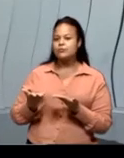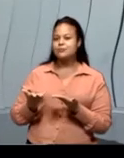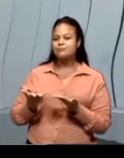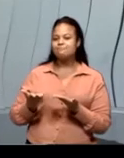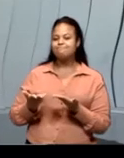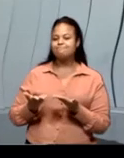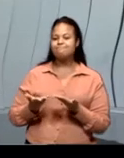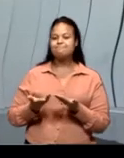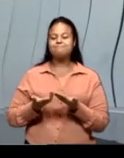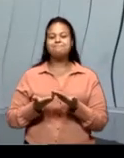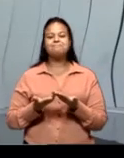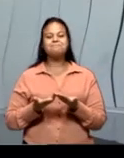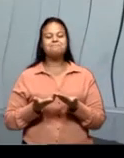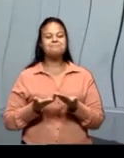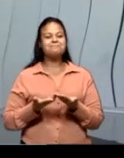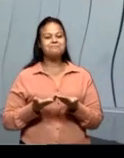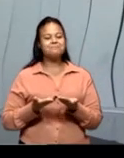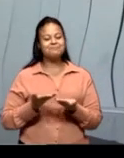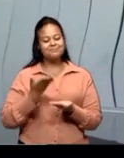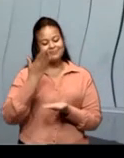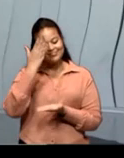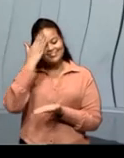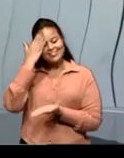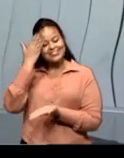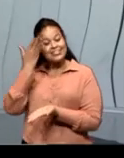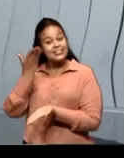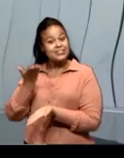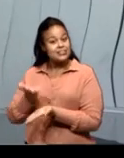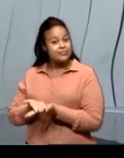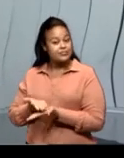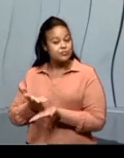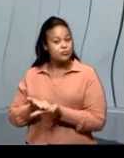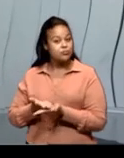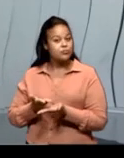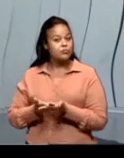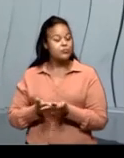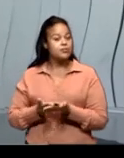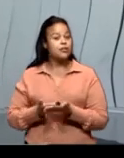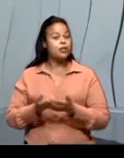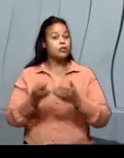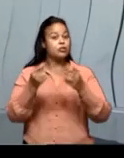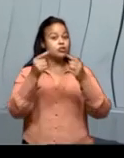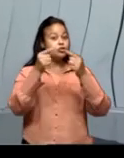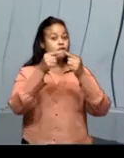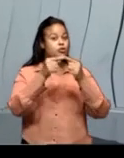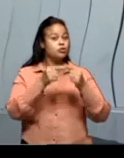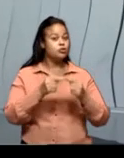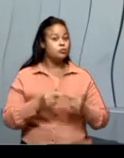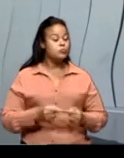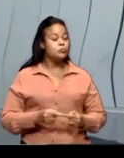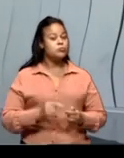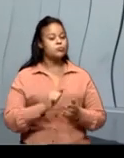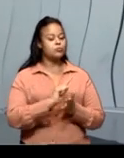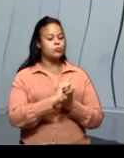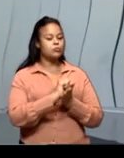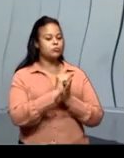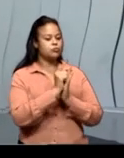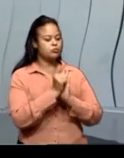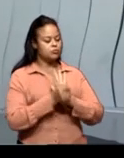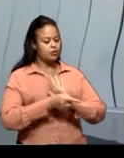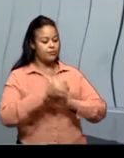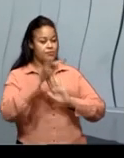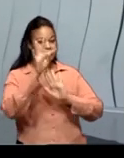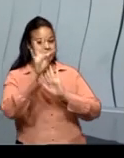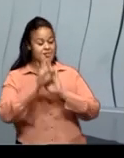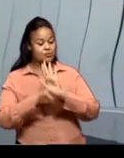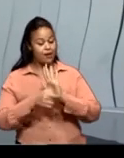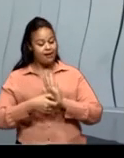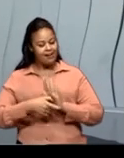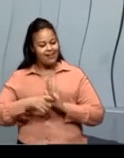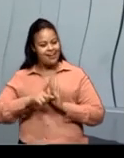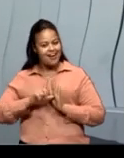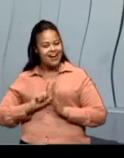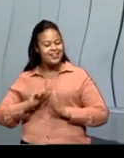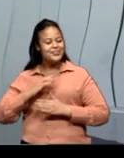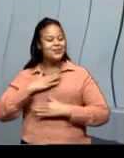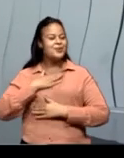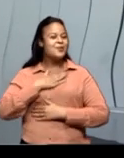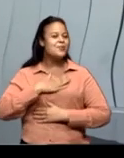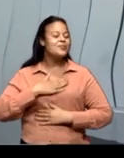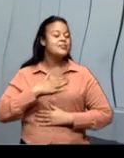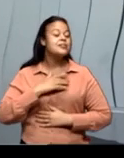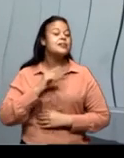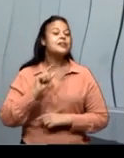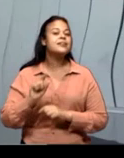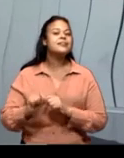sobre tipo textual e gênero textual. Mas antes disso, eu gostaria